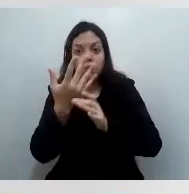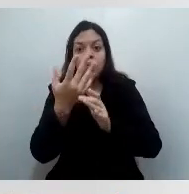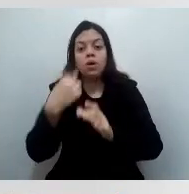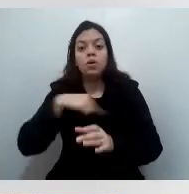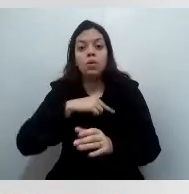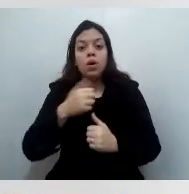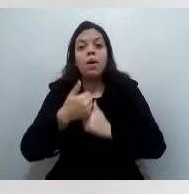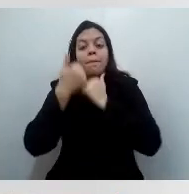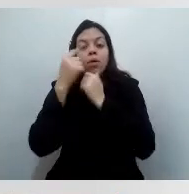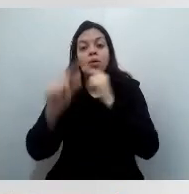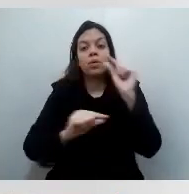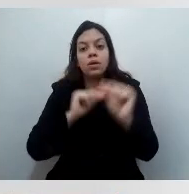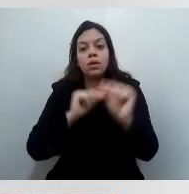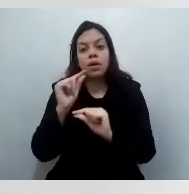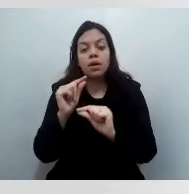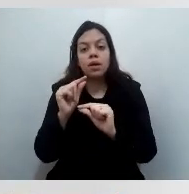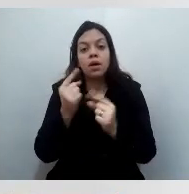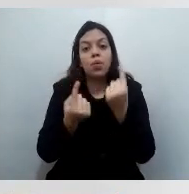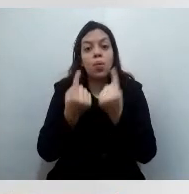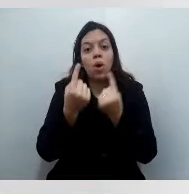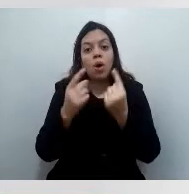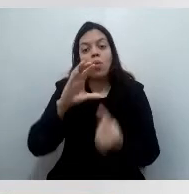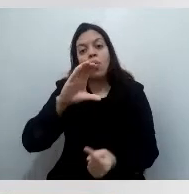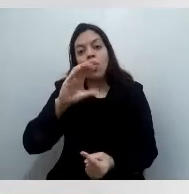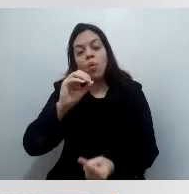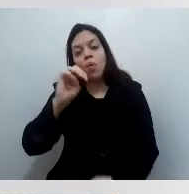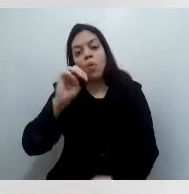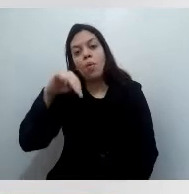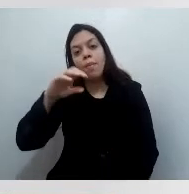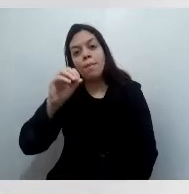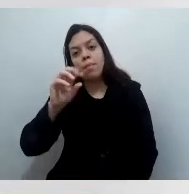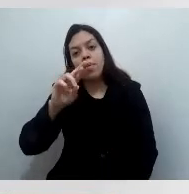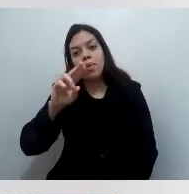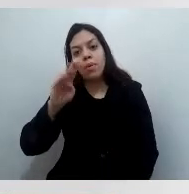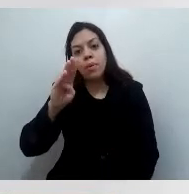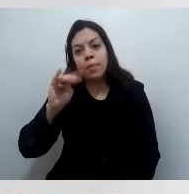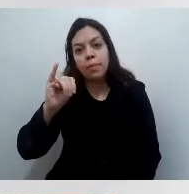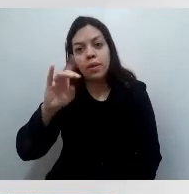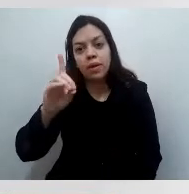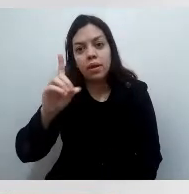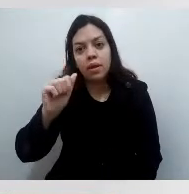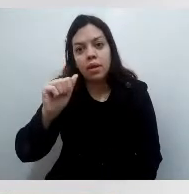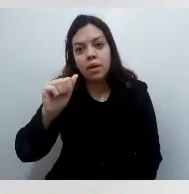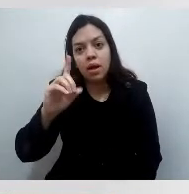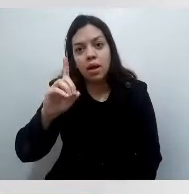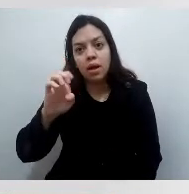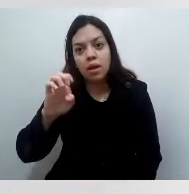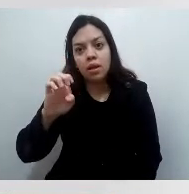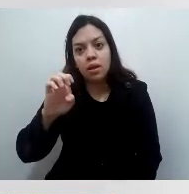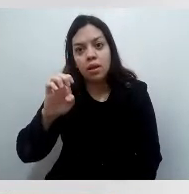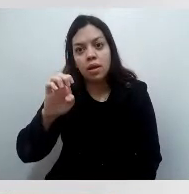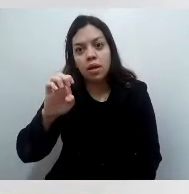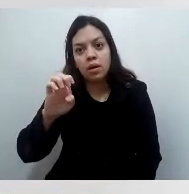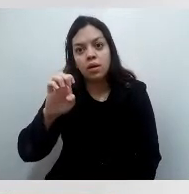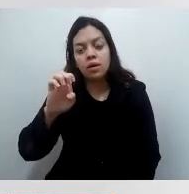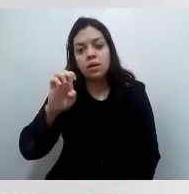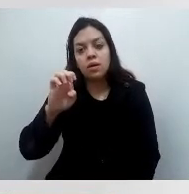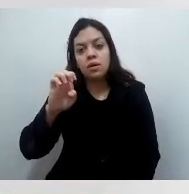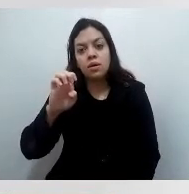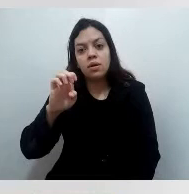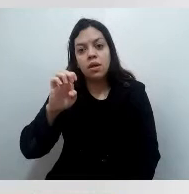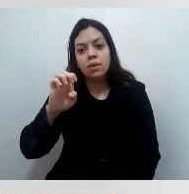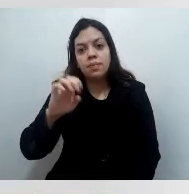definição de quais comorbidades, ou o que o médico pode estar prescrevendo de acordo com o plano